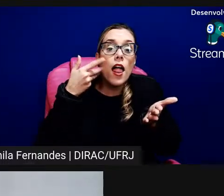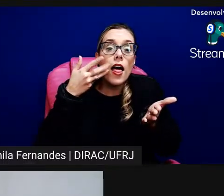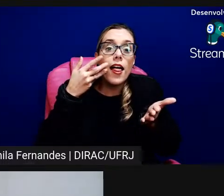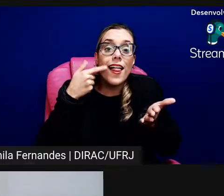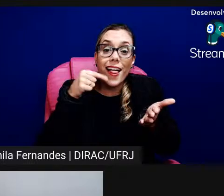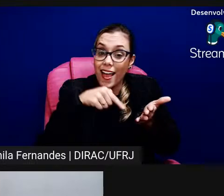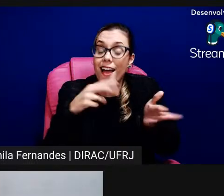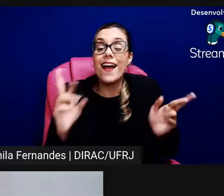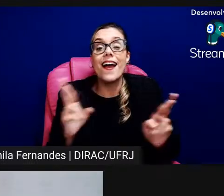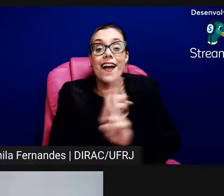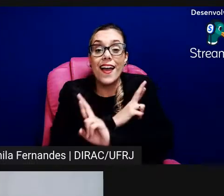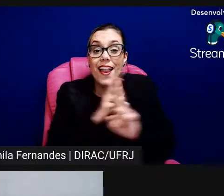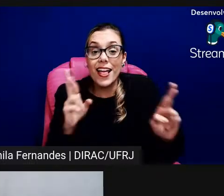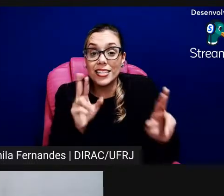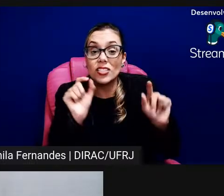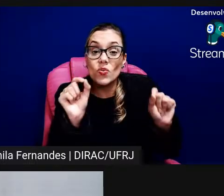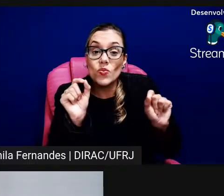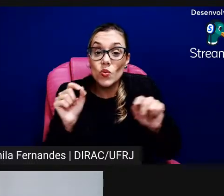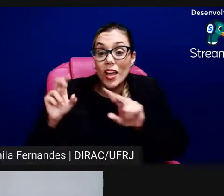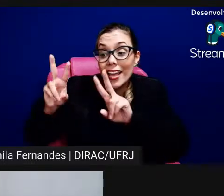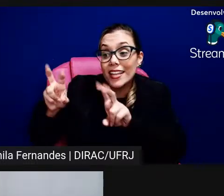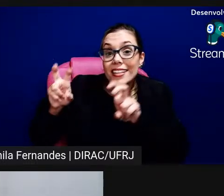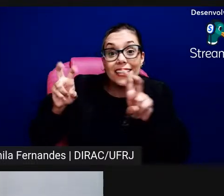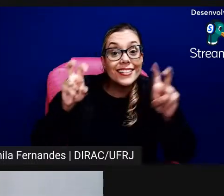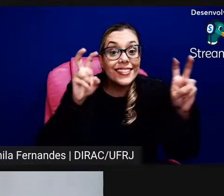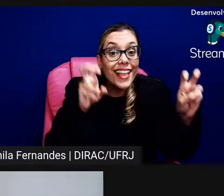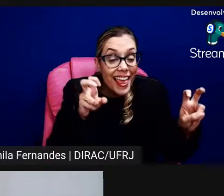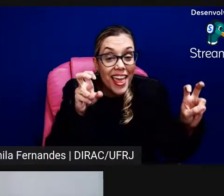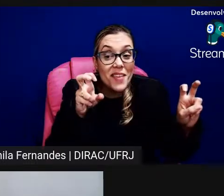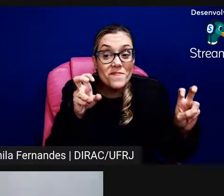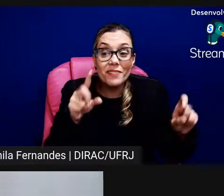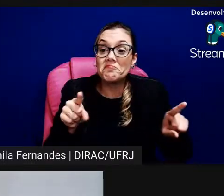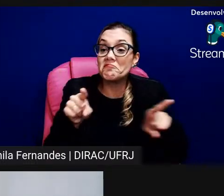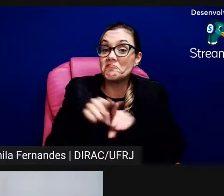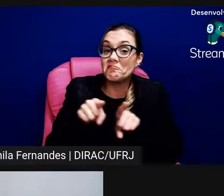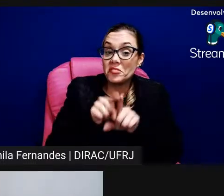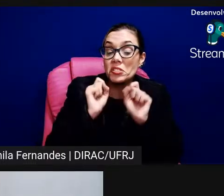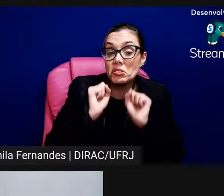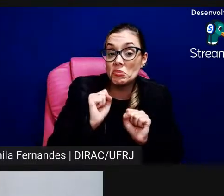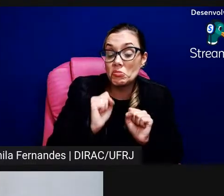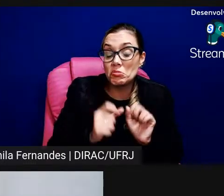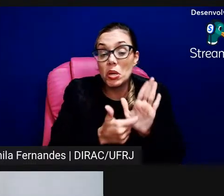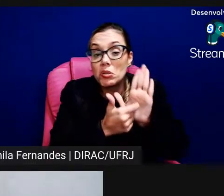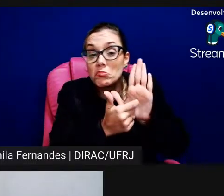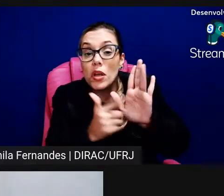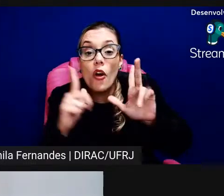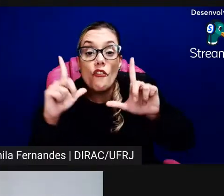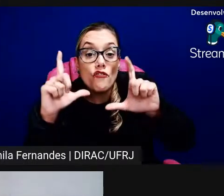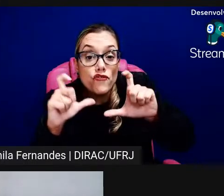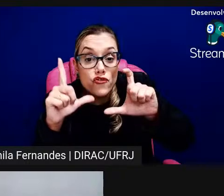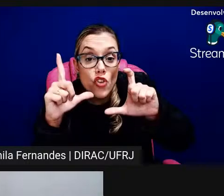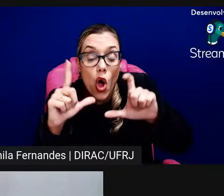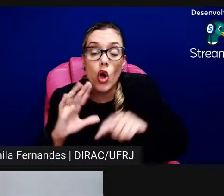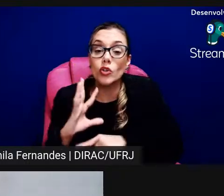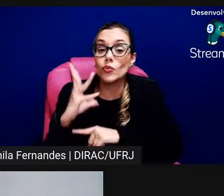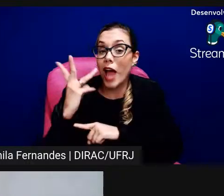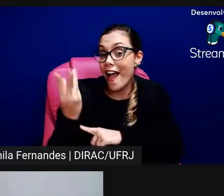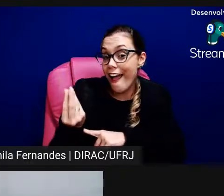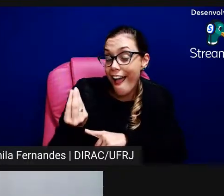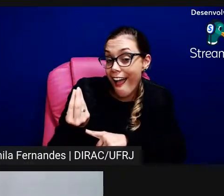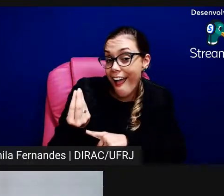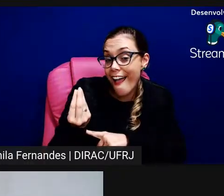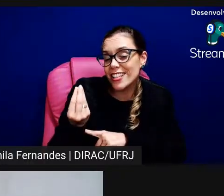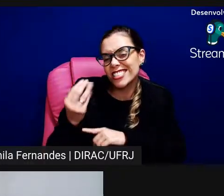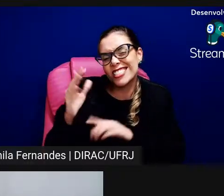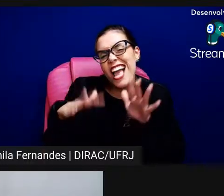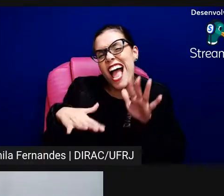geralmente com temas que estão atravessando a exposição tem foto das obras mas geralmente são tiradas aquelas fotos em que não aparece